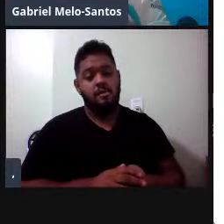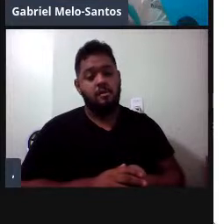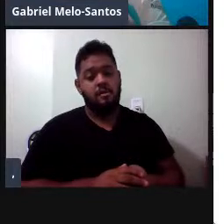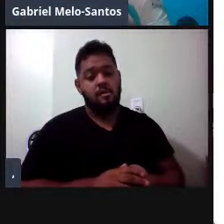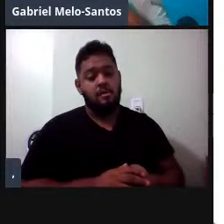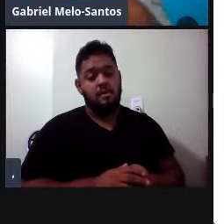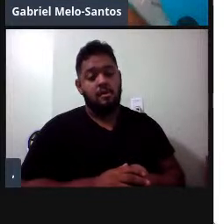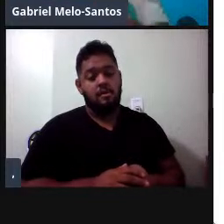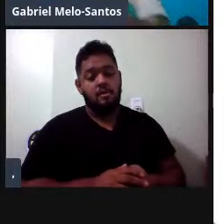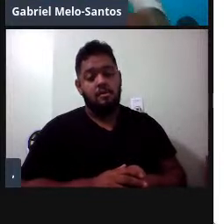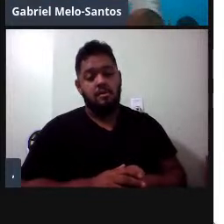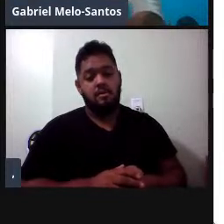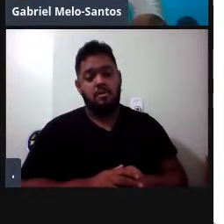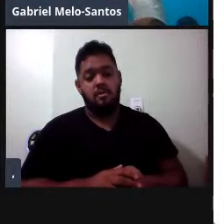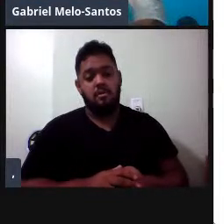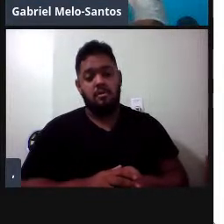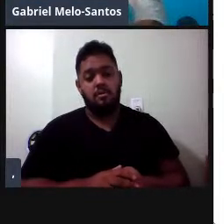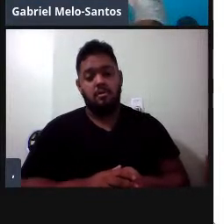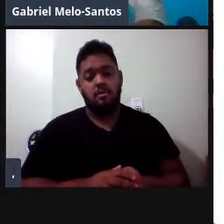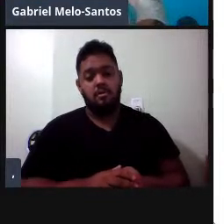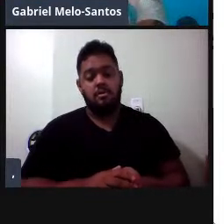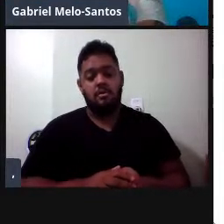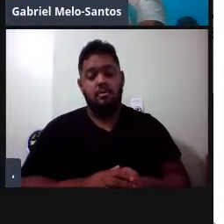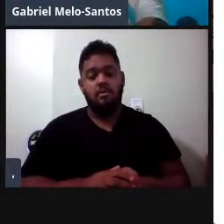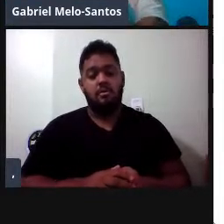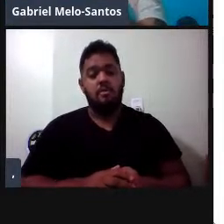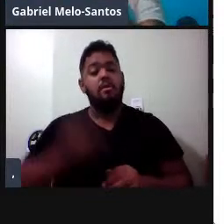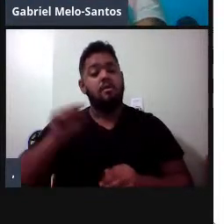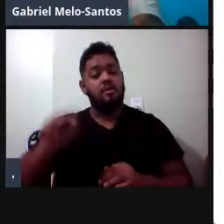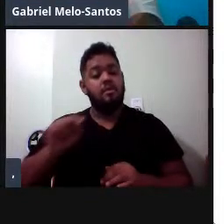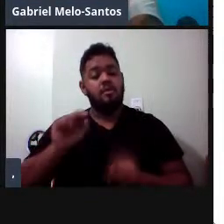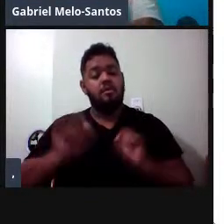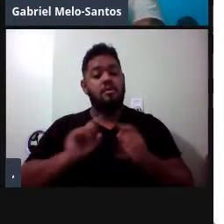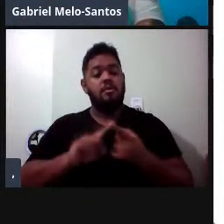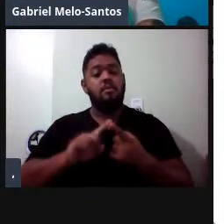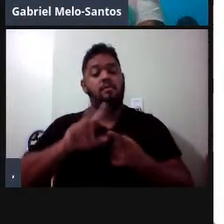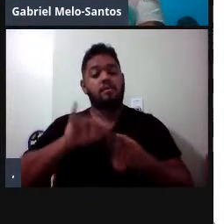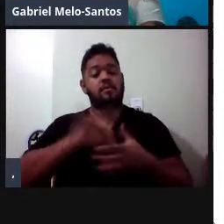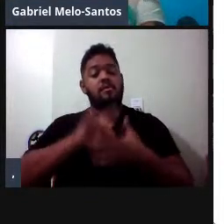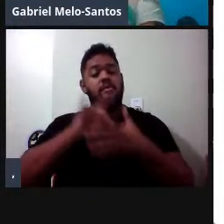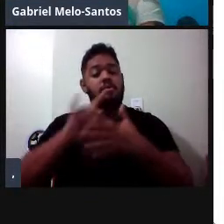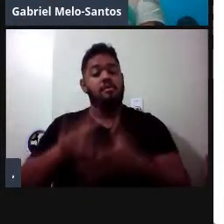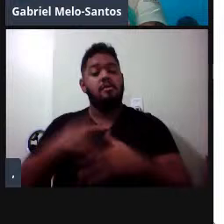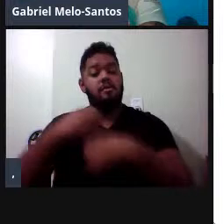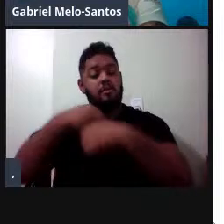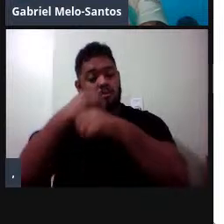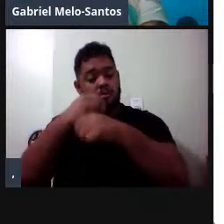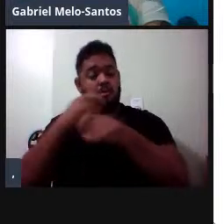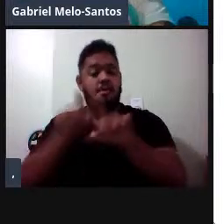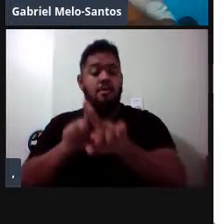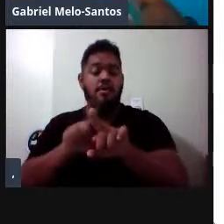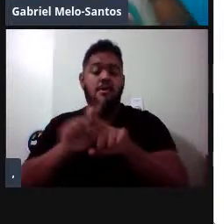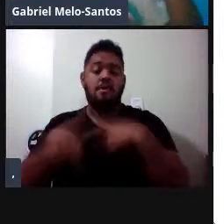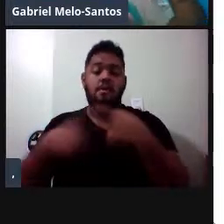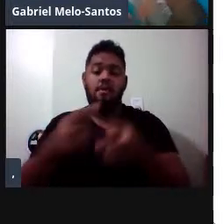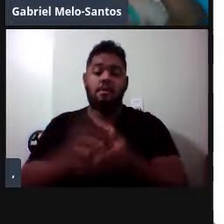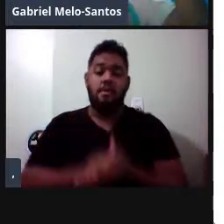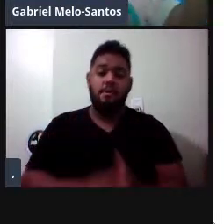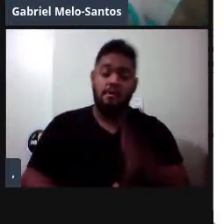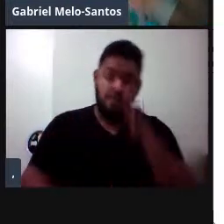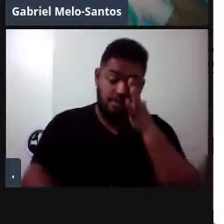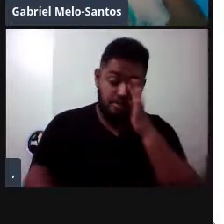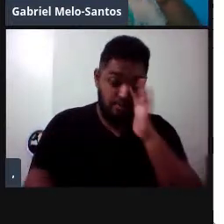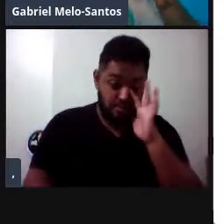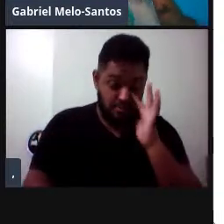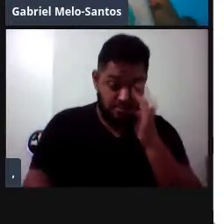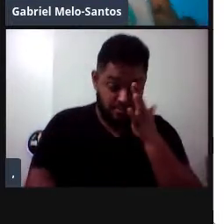A pele. E aí vai para o laboratório, então, e são sequenciadas as amostras, enfim. E aí, quando a gente tinha